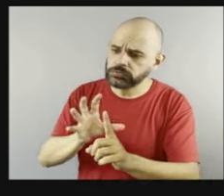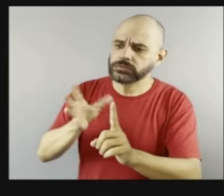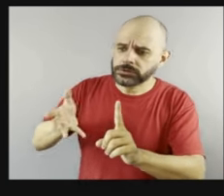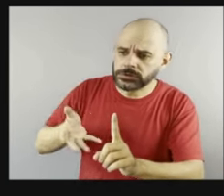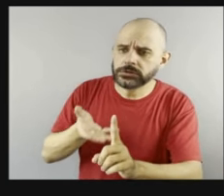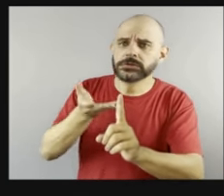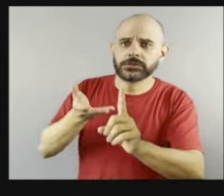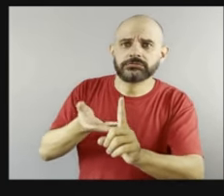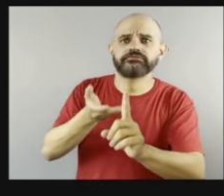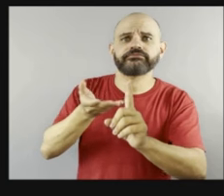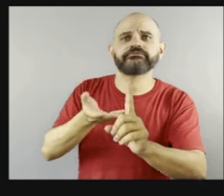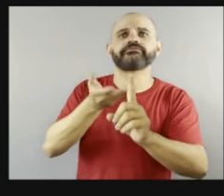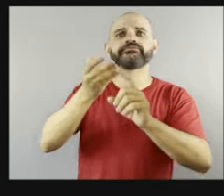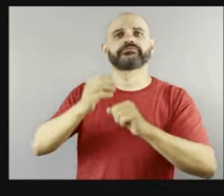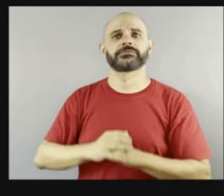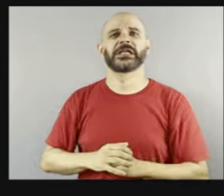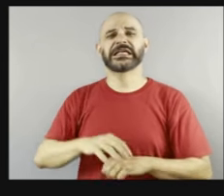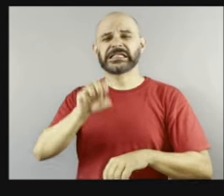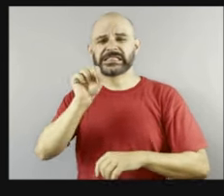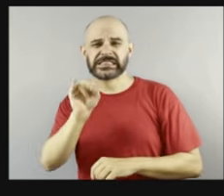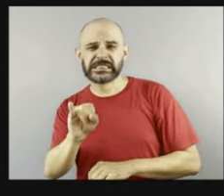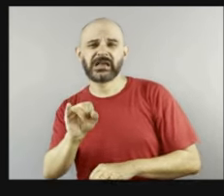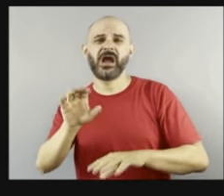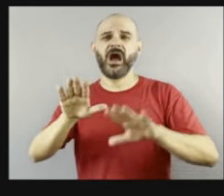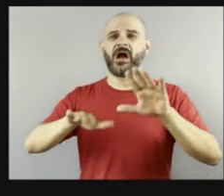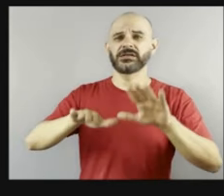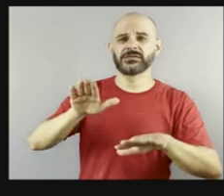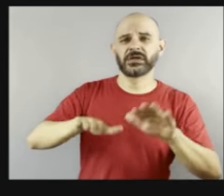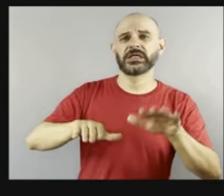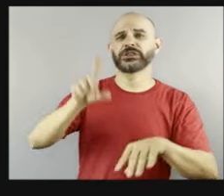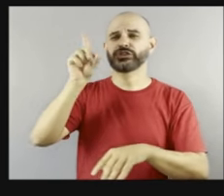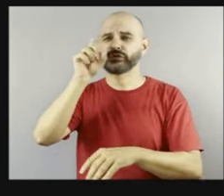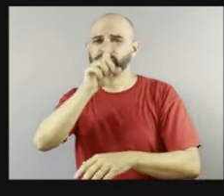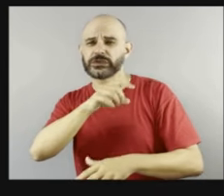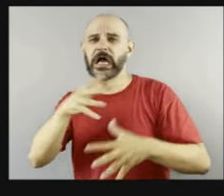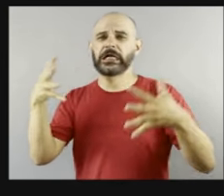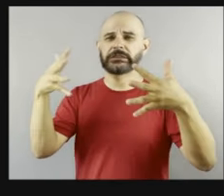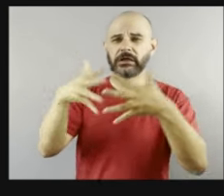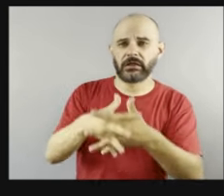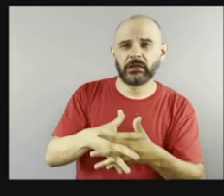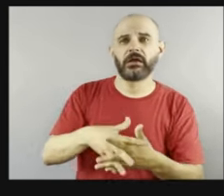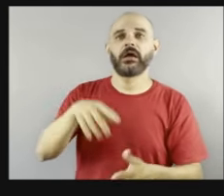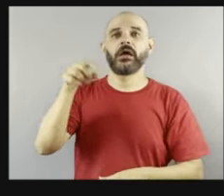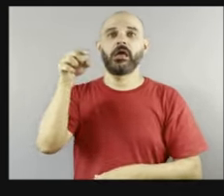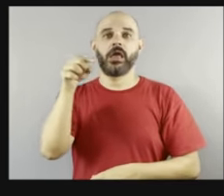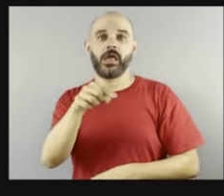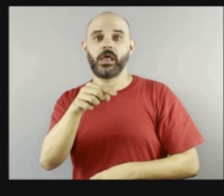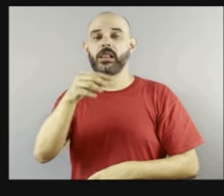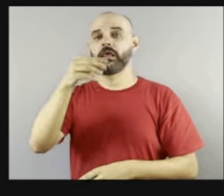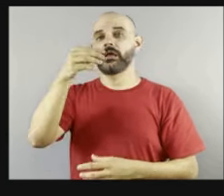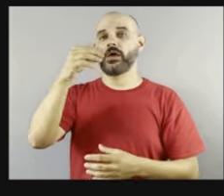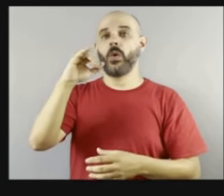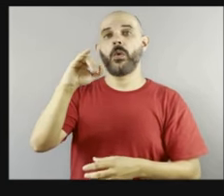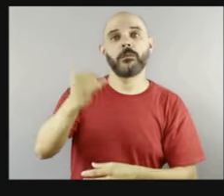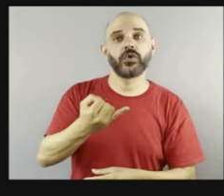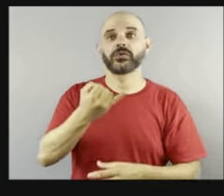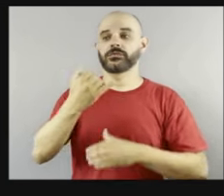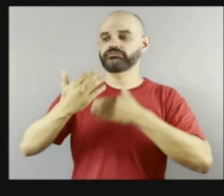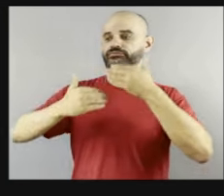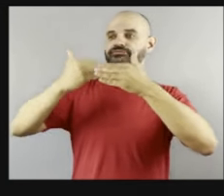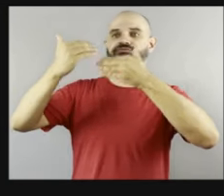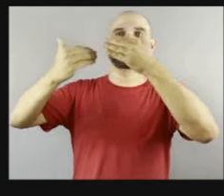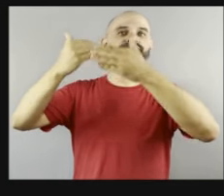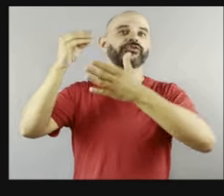de aceitação, essa criança já vai perdendo oportunidades desde ali, desde aquele momento. Isso impacta também a pessoa dela.